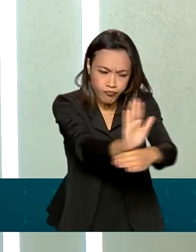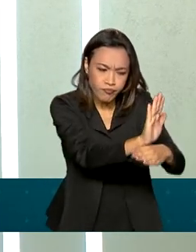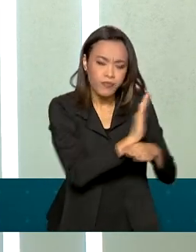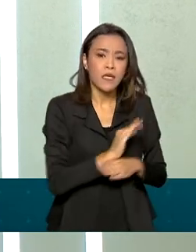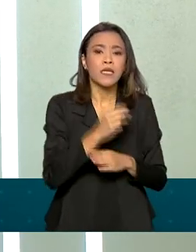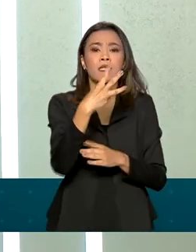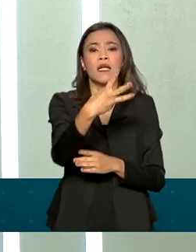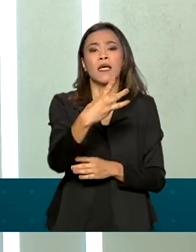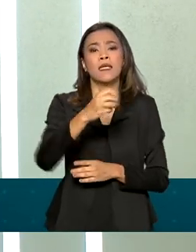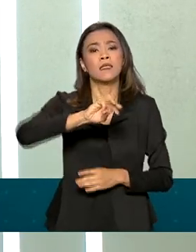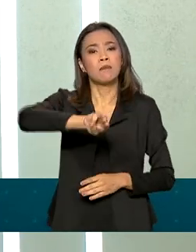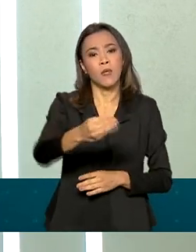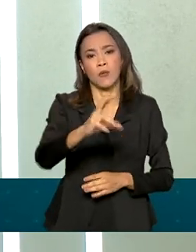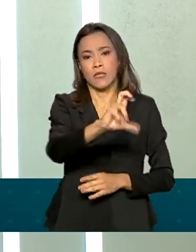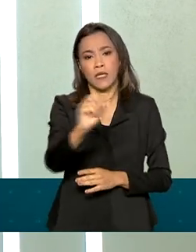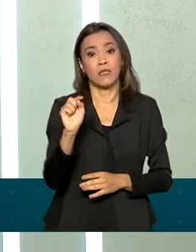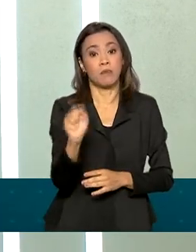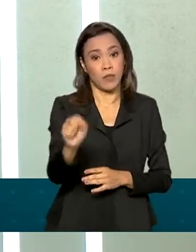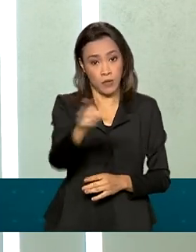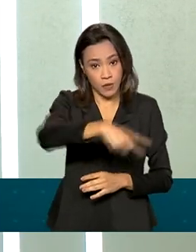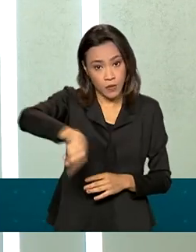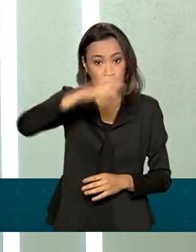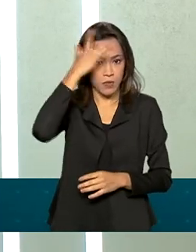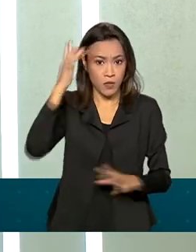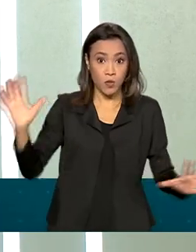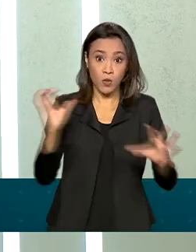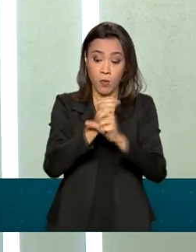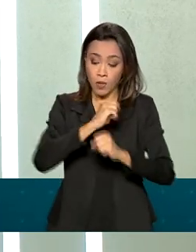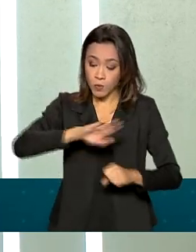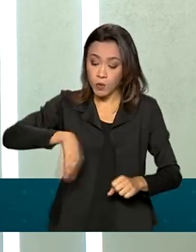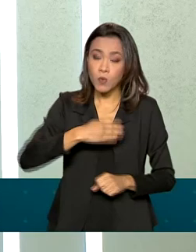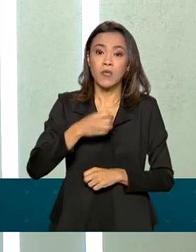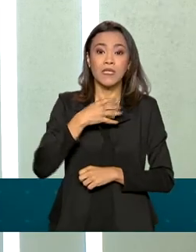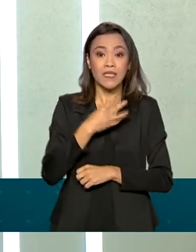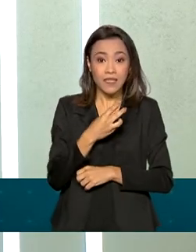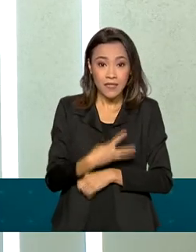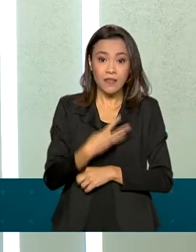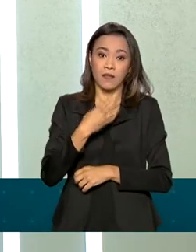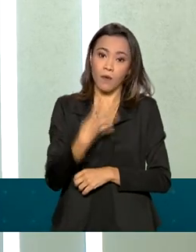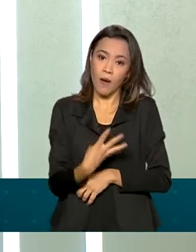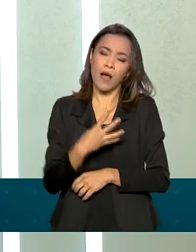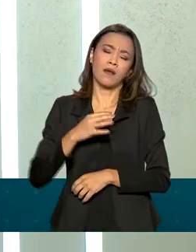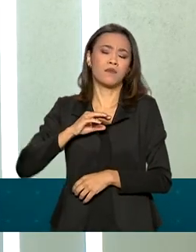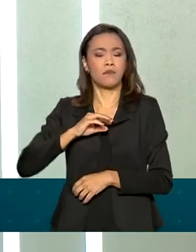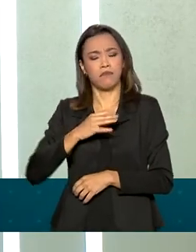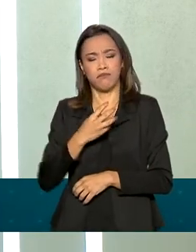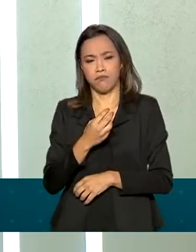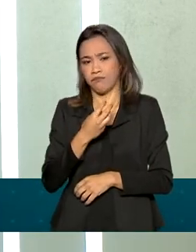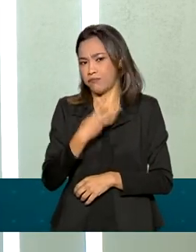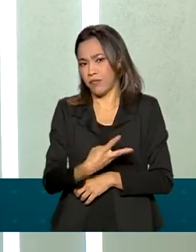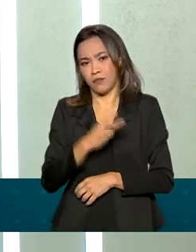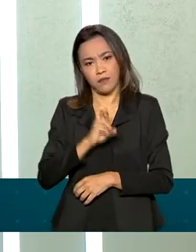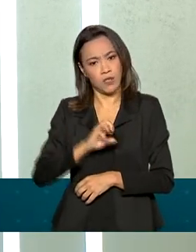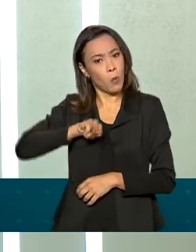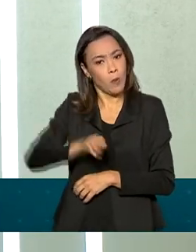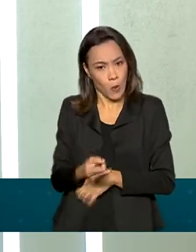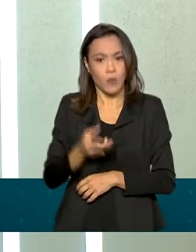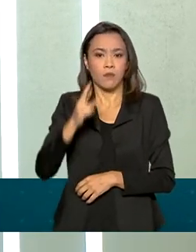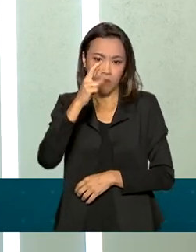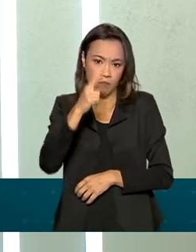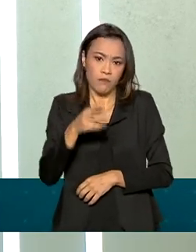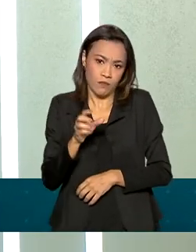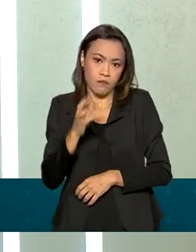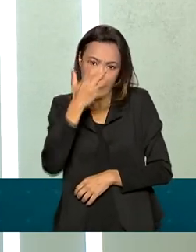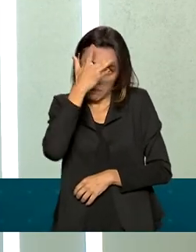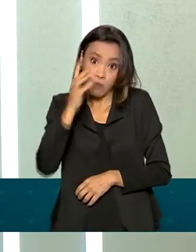e meio de pessoas. Assim, no total, teremos um universo de 34 milhões e meio a 35 milhões de pessoas que serão beneficiadas